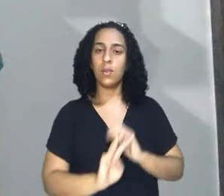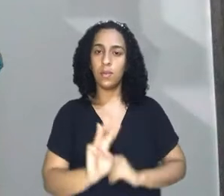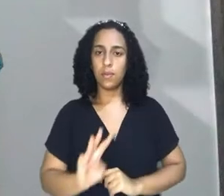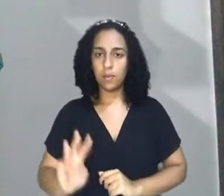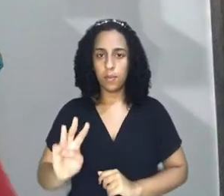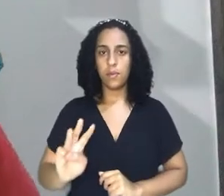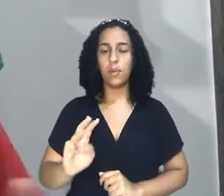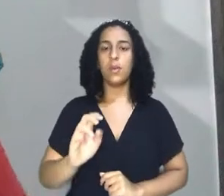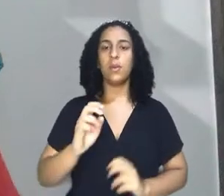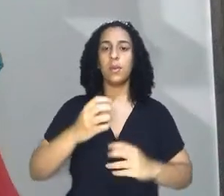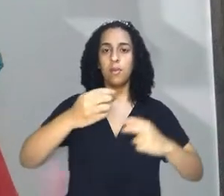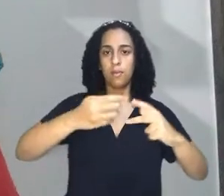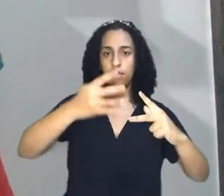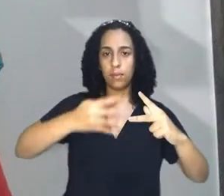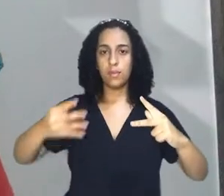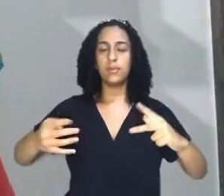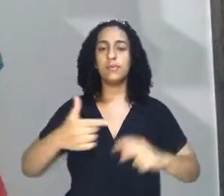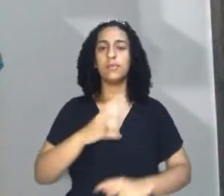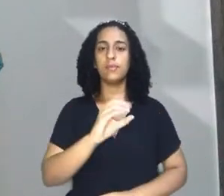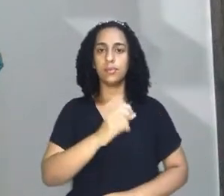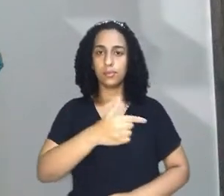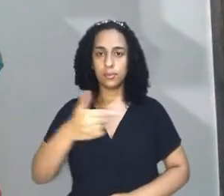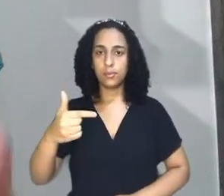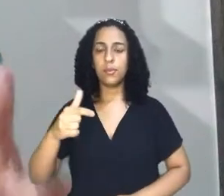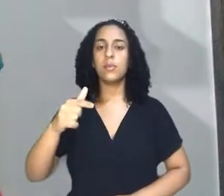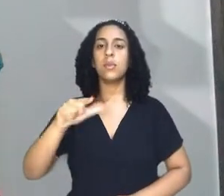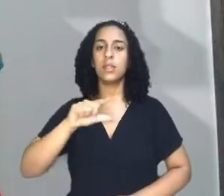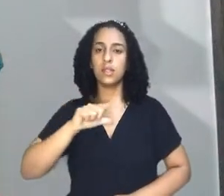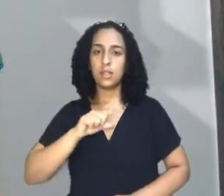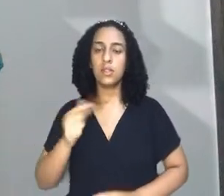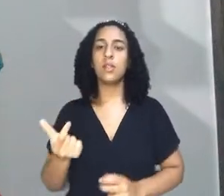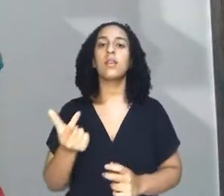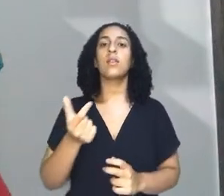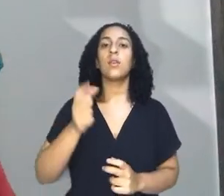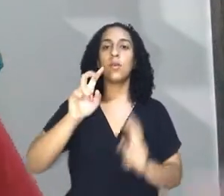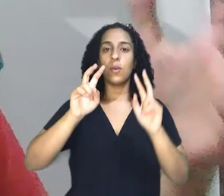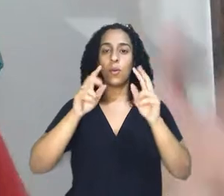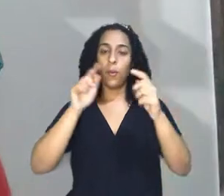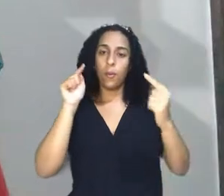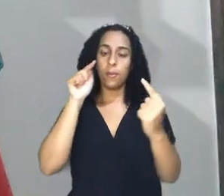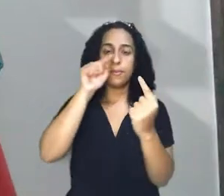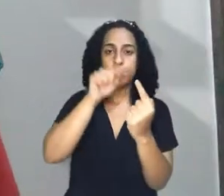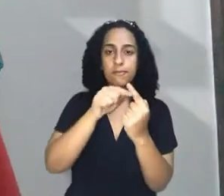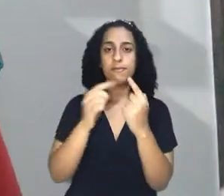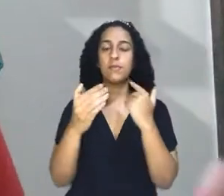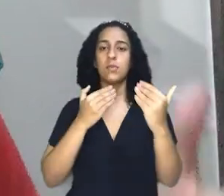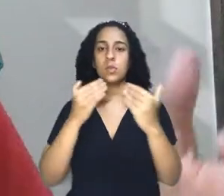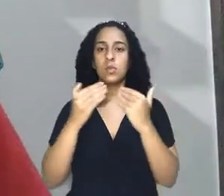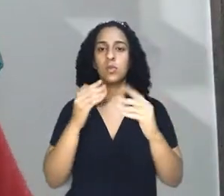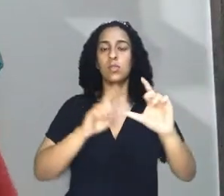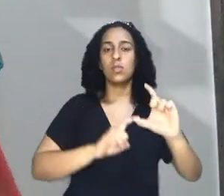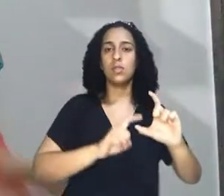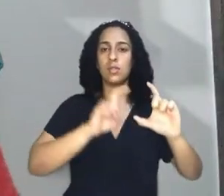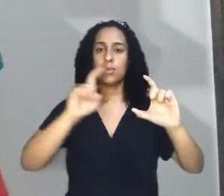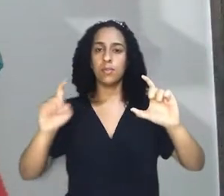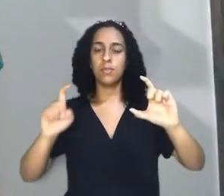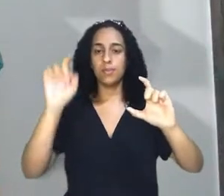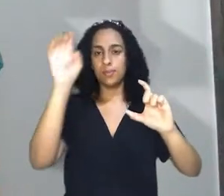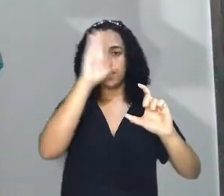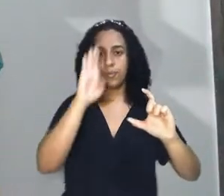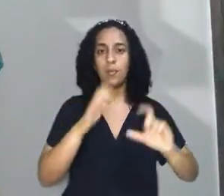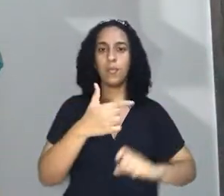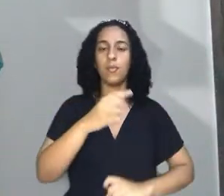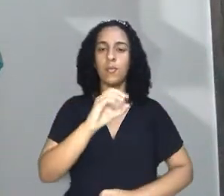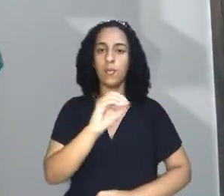2022, que junto a outros textos tem por objetivo discutir o processo de independência do Brasil e seus 200